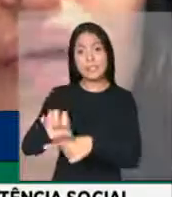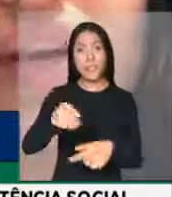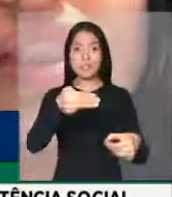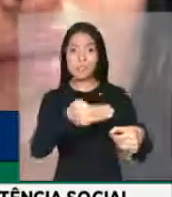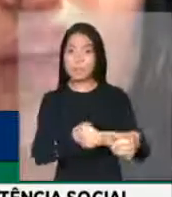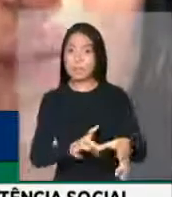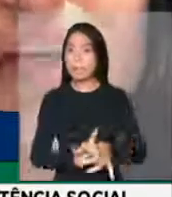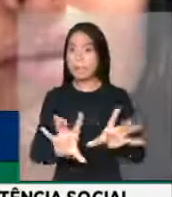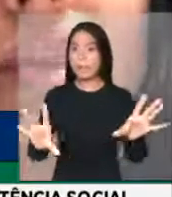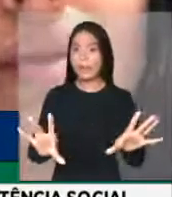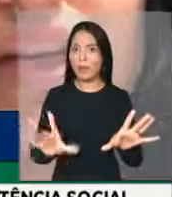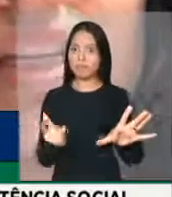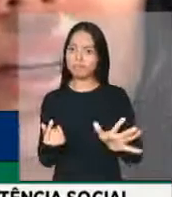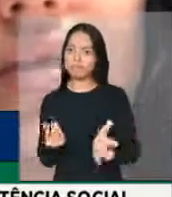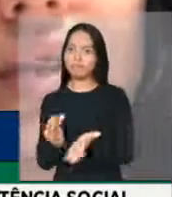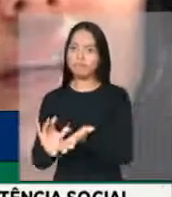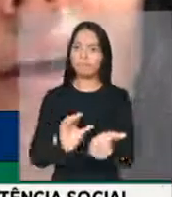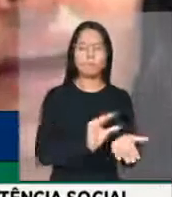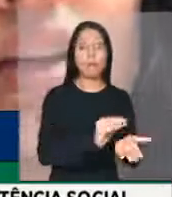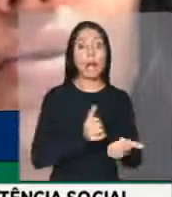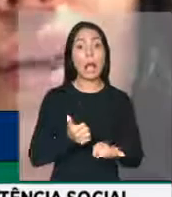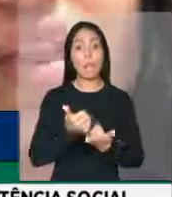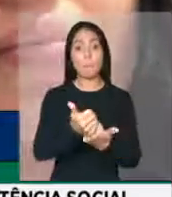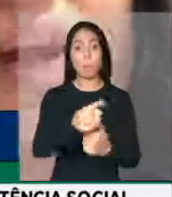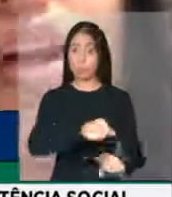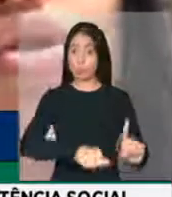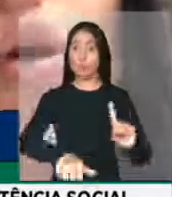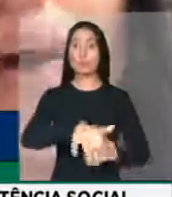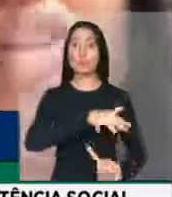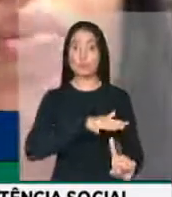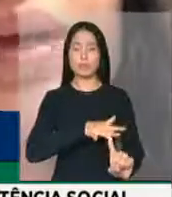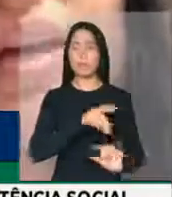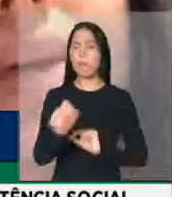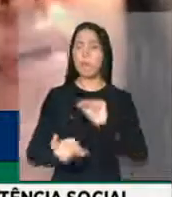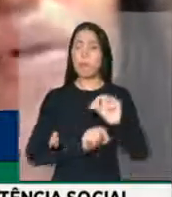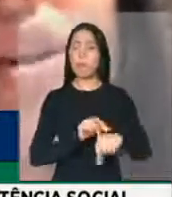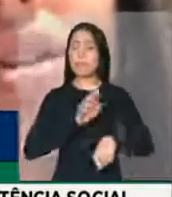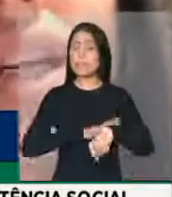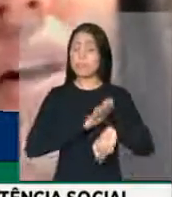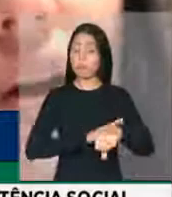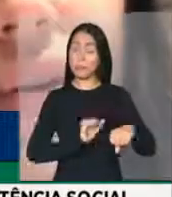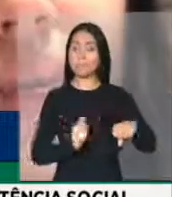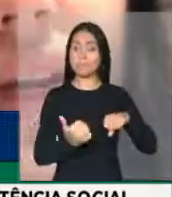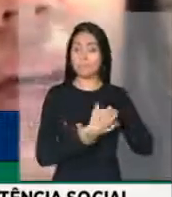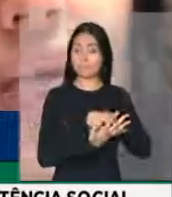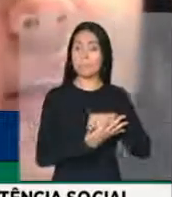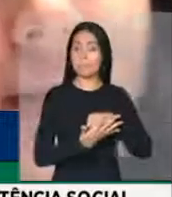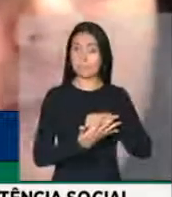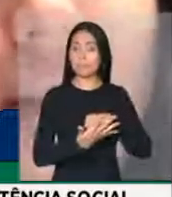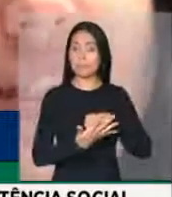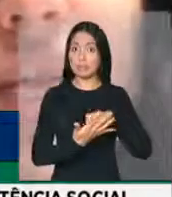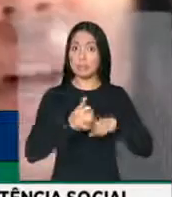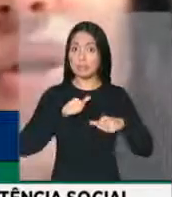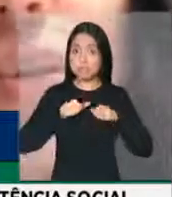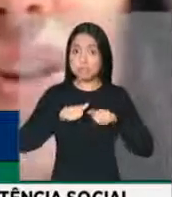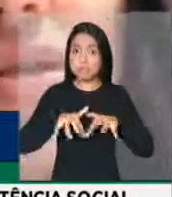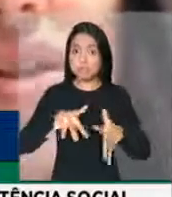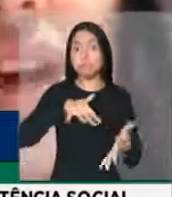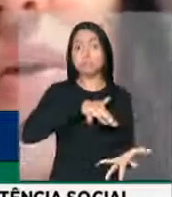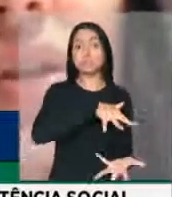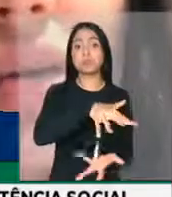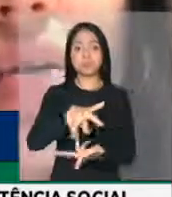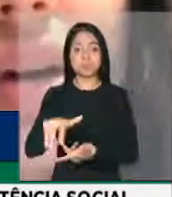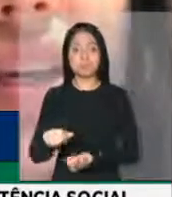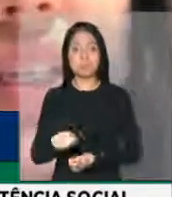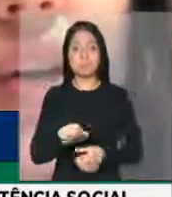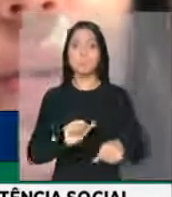cofinanciamento para a execução da assistência social em ações de combate à pandemia do COVID-19. Todavia, ressaltamos que o projeto